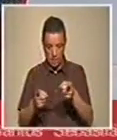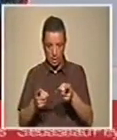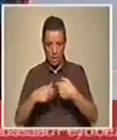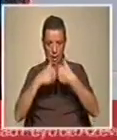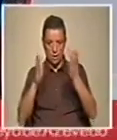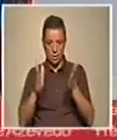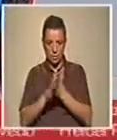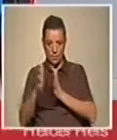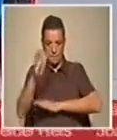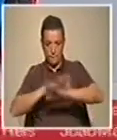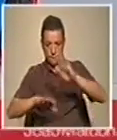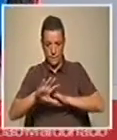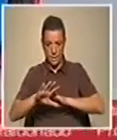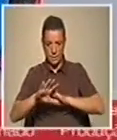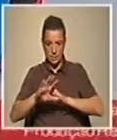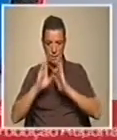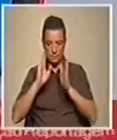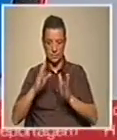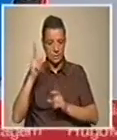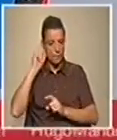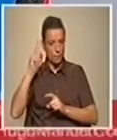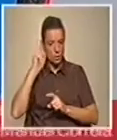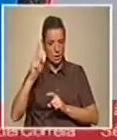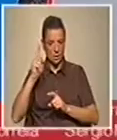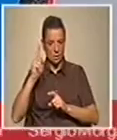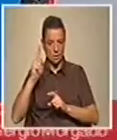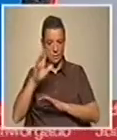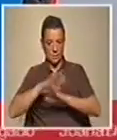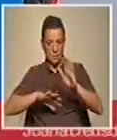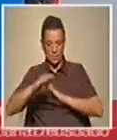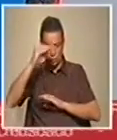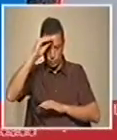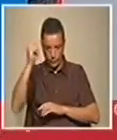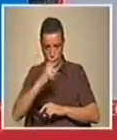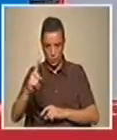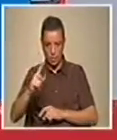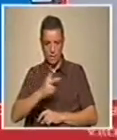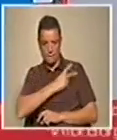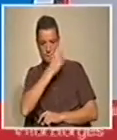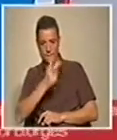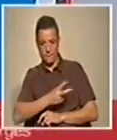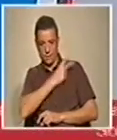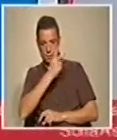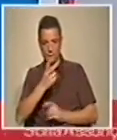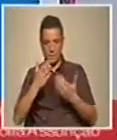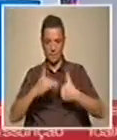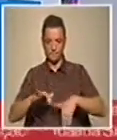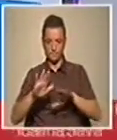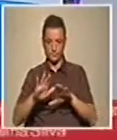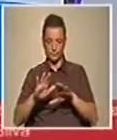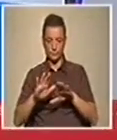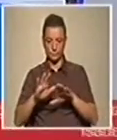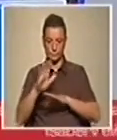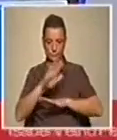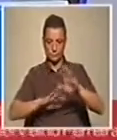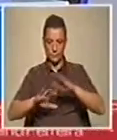Tudo isto vai ser feito, é muito importante este aspecto, isto é feito com os professores das faculdades, era essa a questão que eu tinha para colocar e a